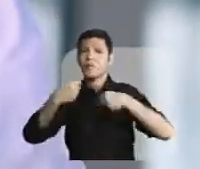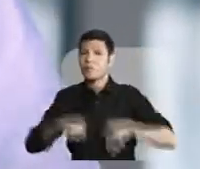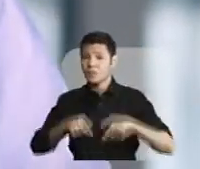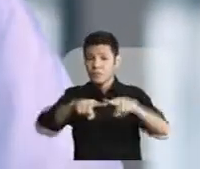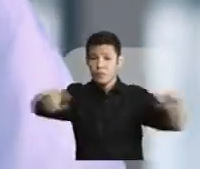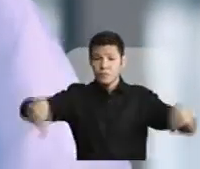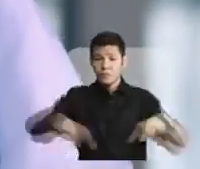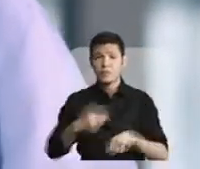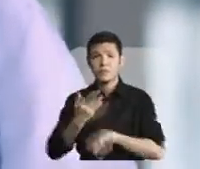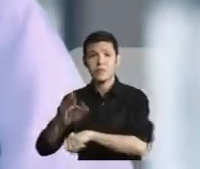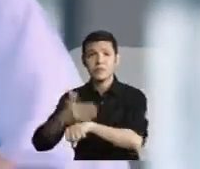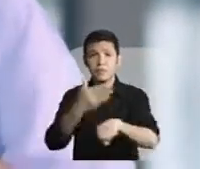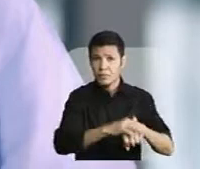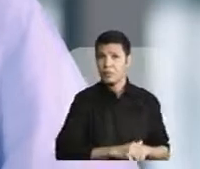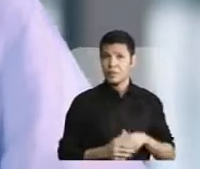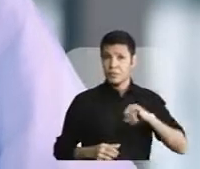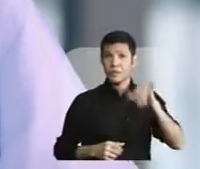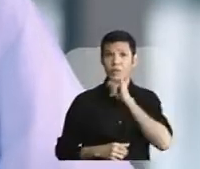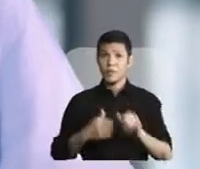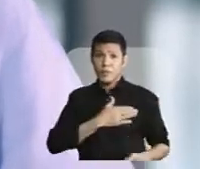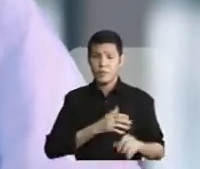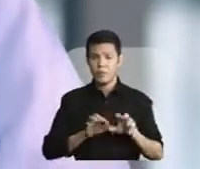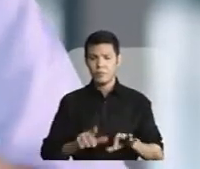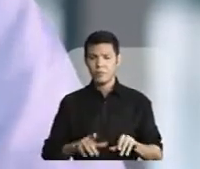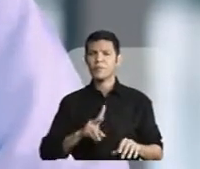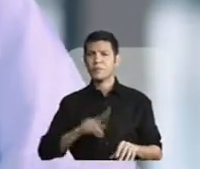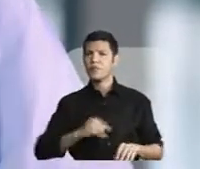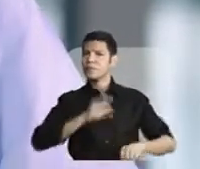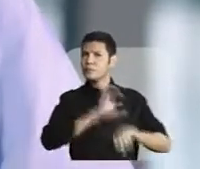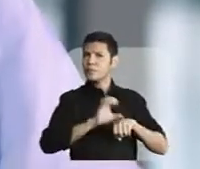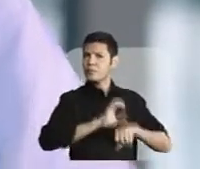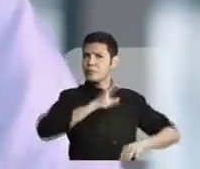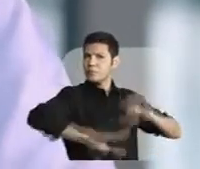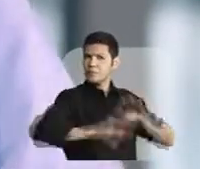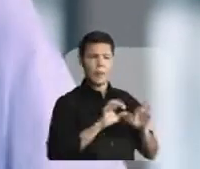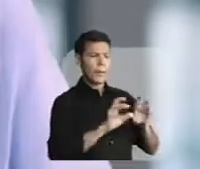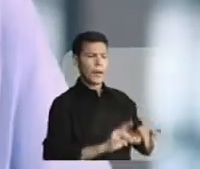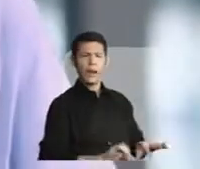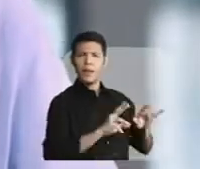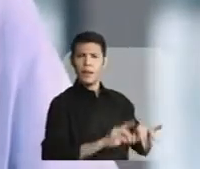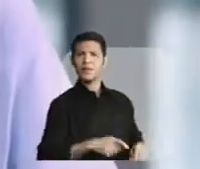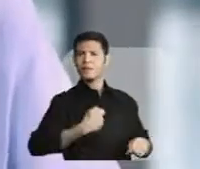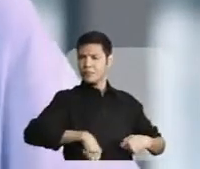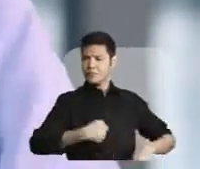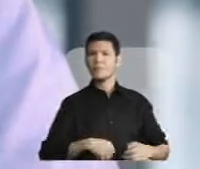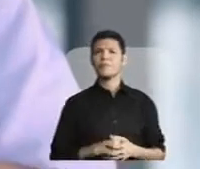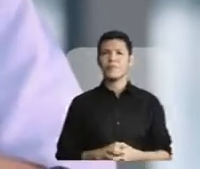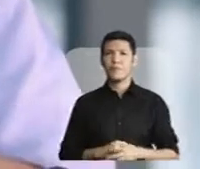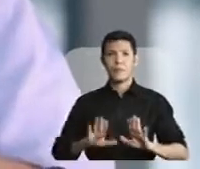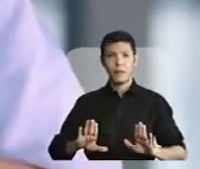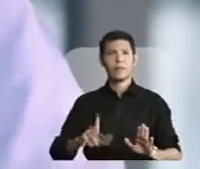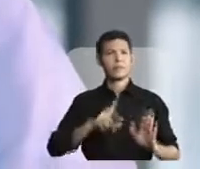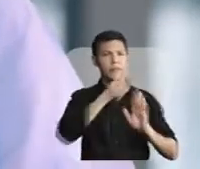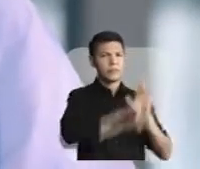esporte predileto. Quem gosta de informática, tem que ter acesso ao curso de programação. Ainda vamos